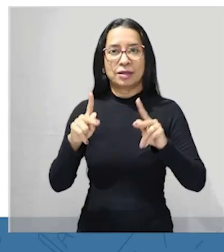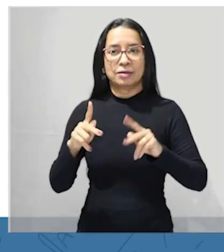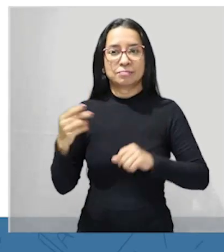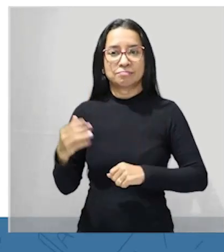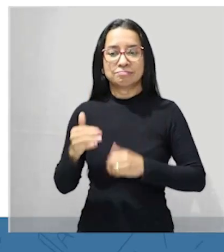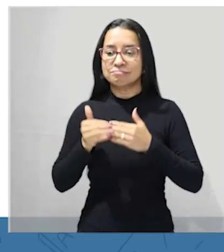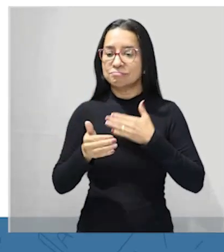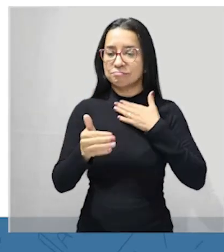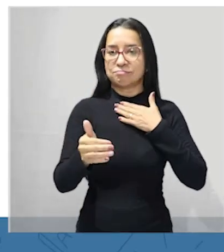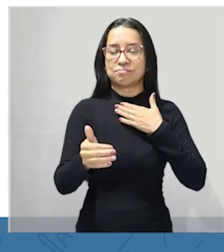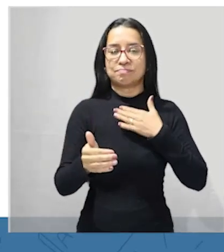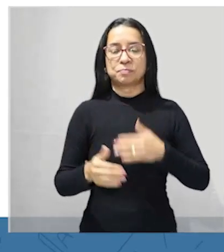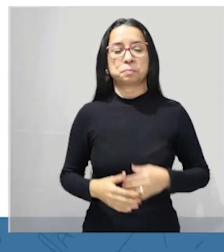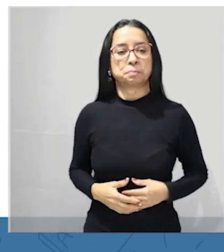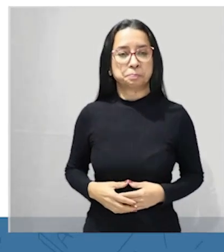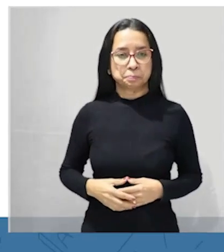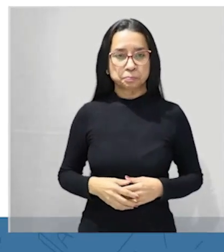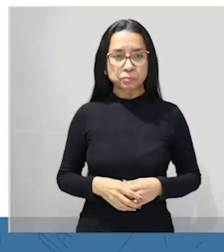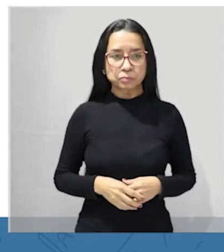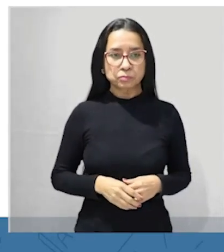bora evoluir tem mais coisa legal